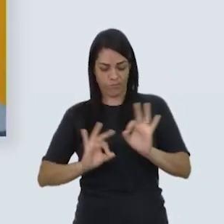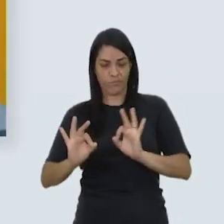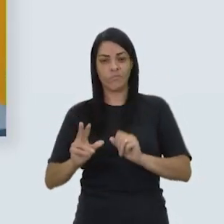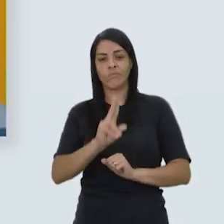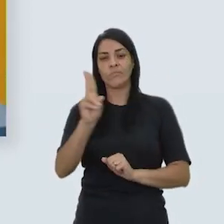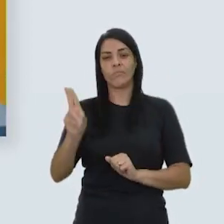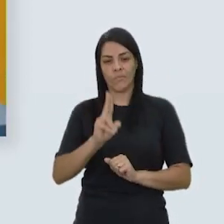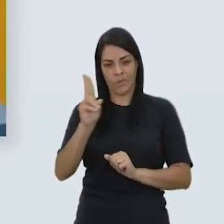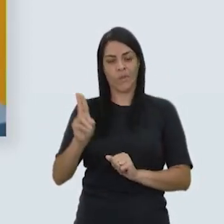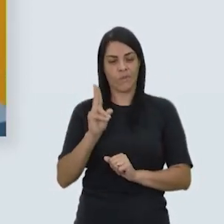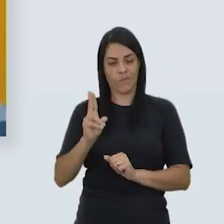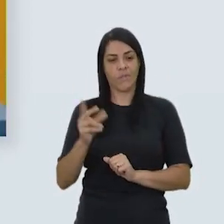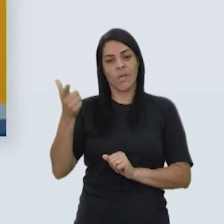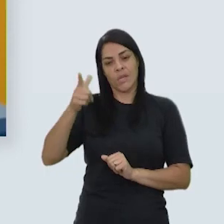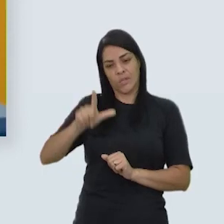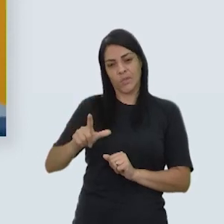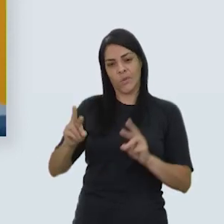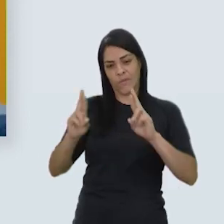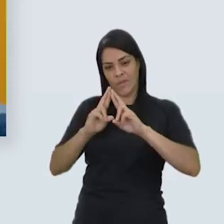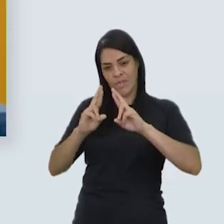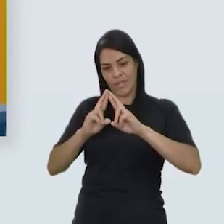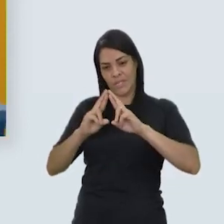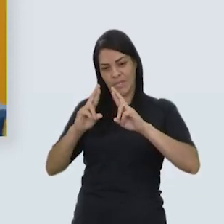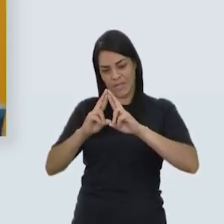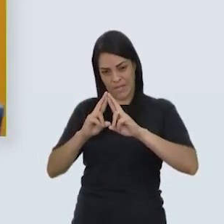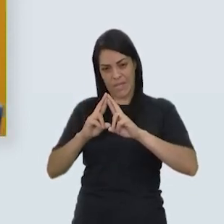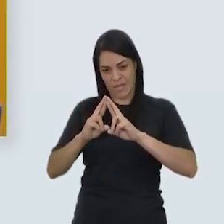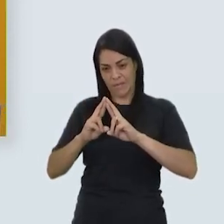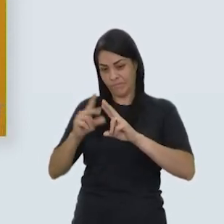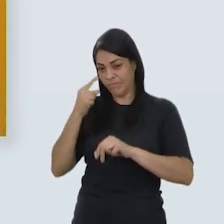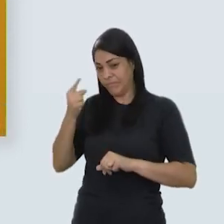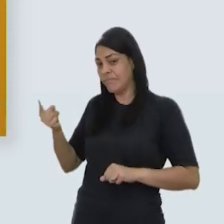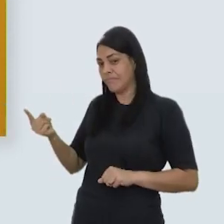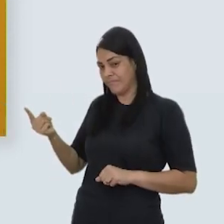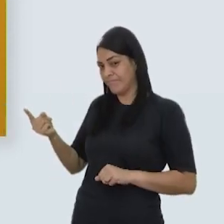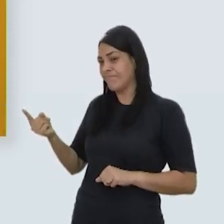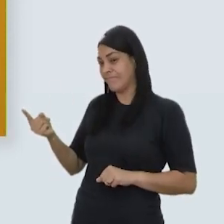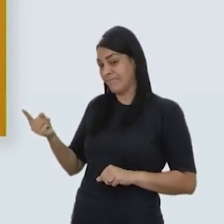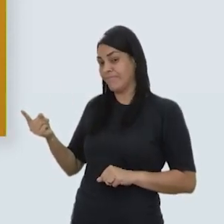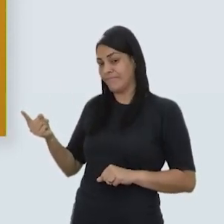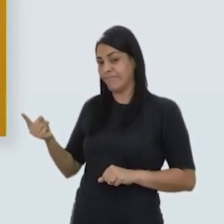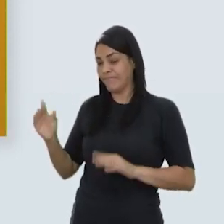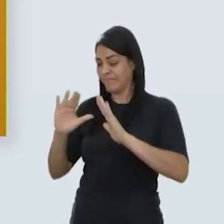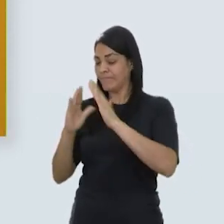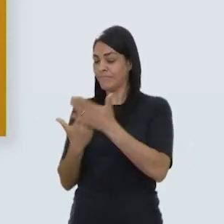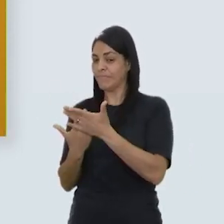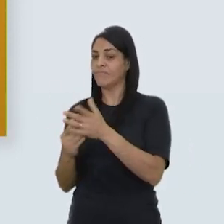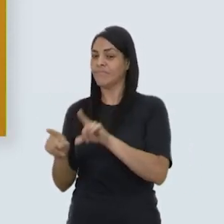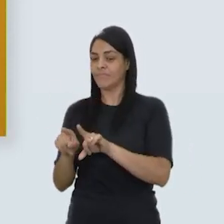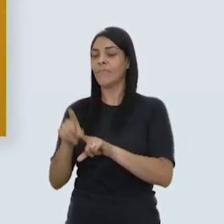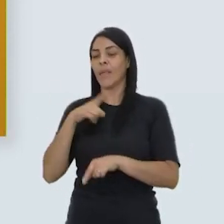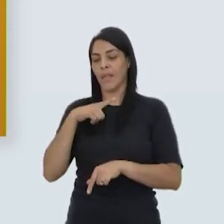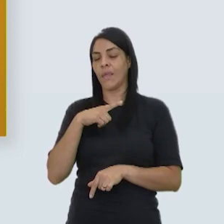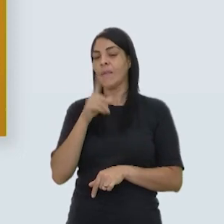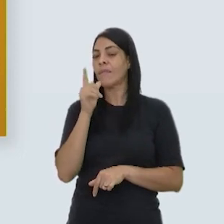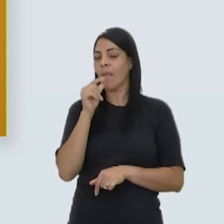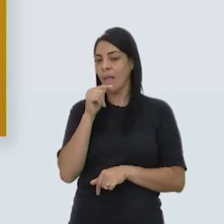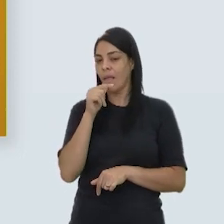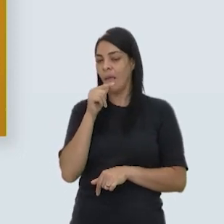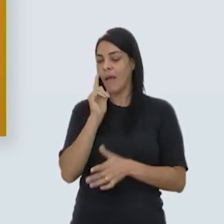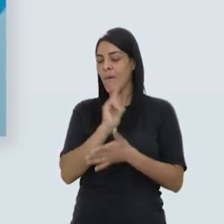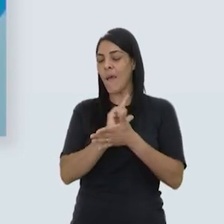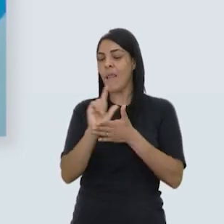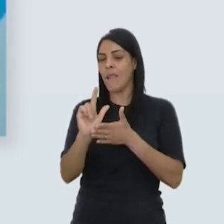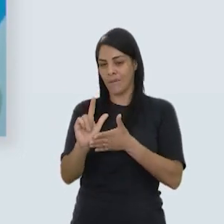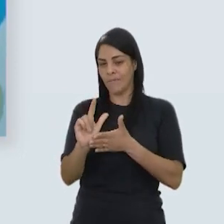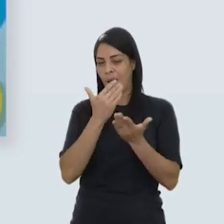uma garrafa que já tem em casa e encher com a água do filtro da sua casa e do bebedouro da escola, que tem água limpinha e tratada para você enchê